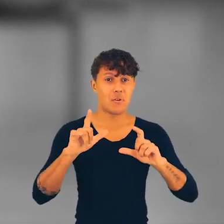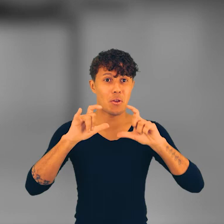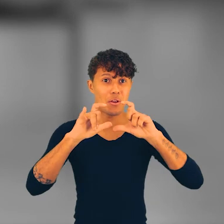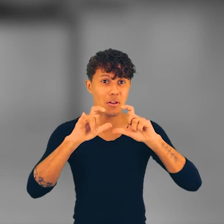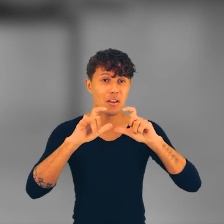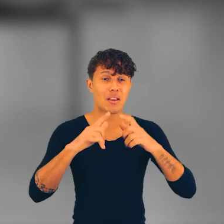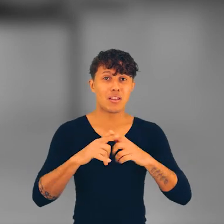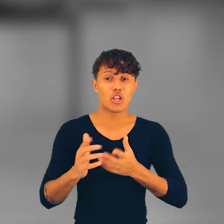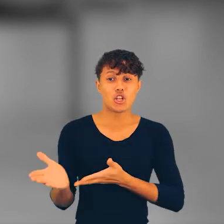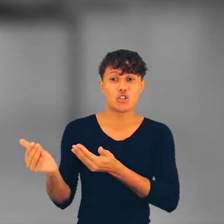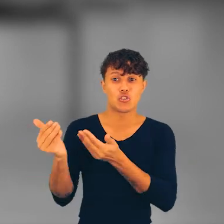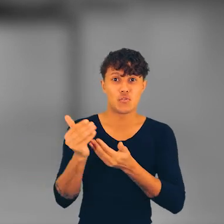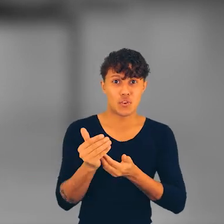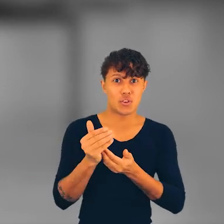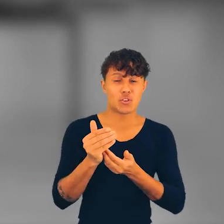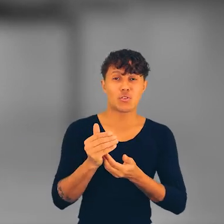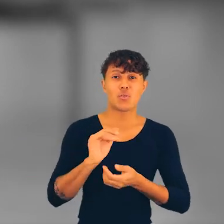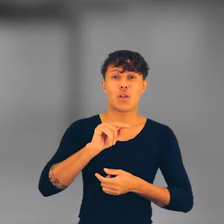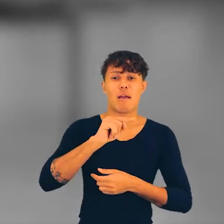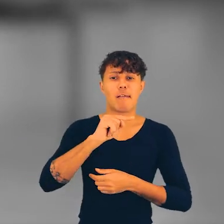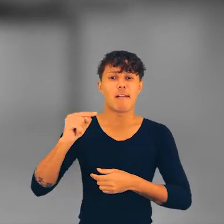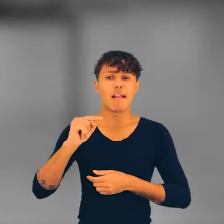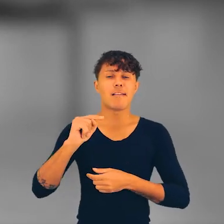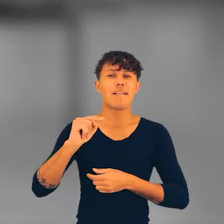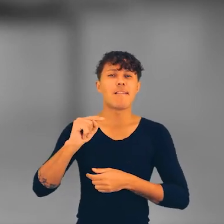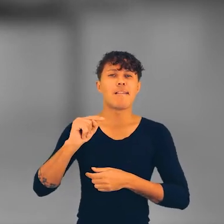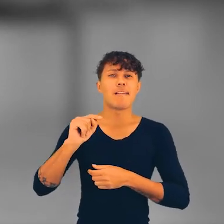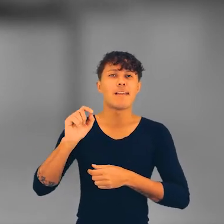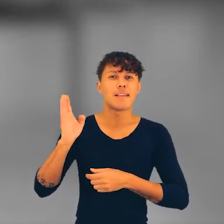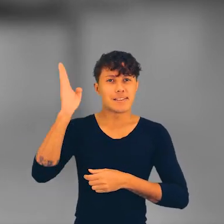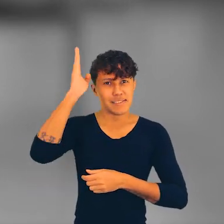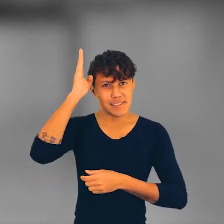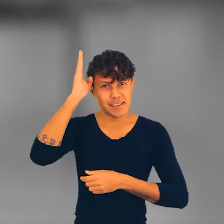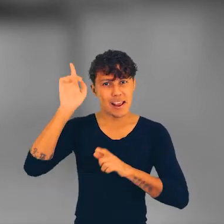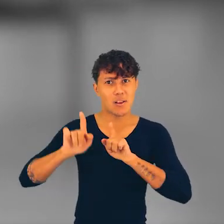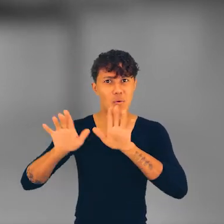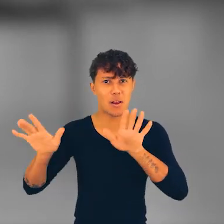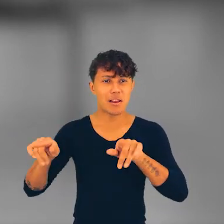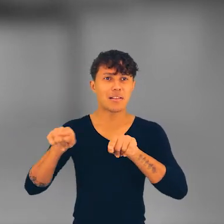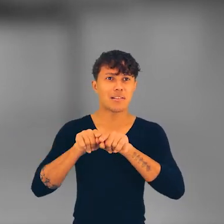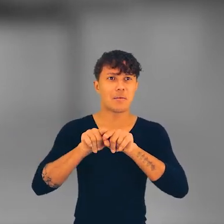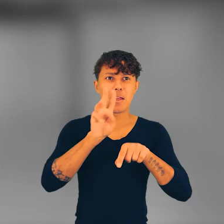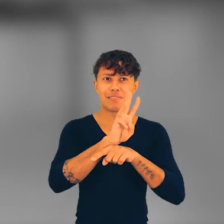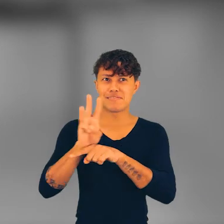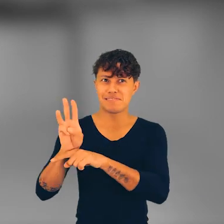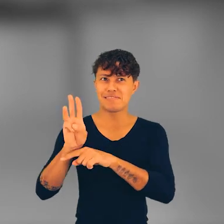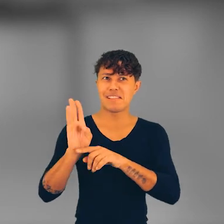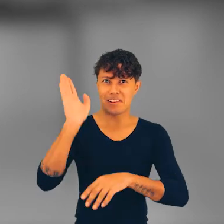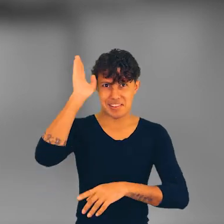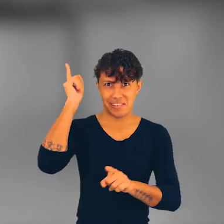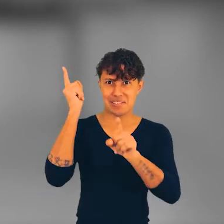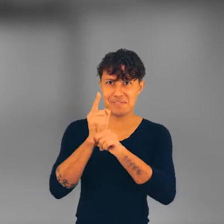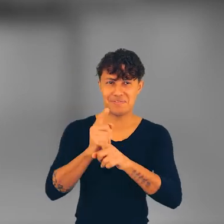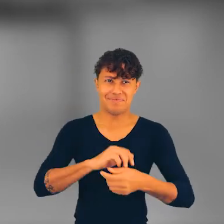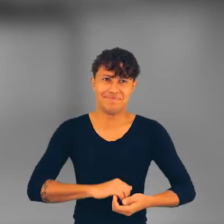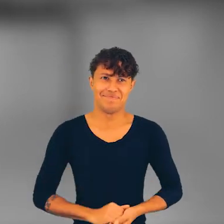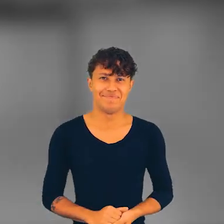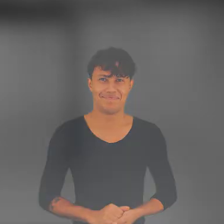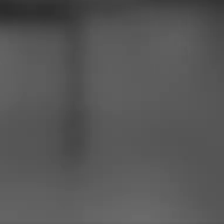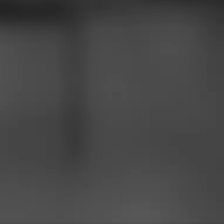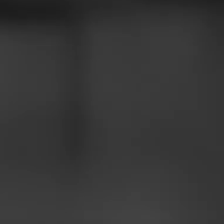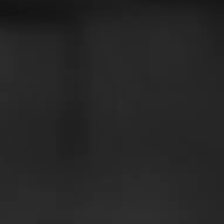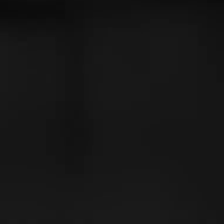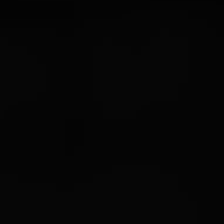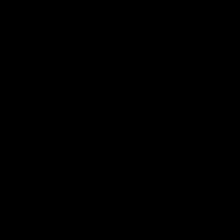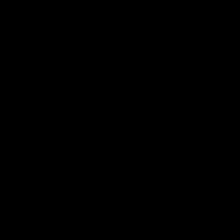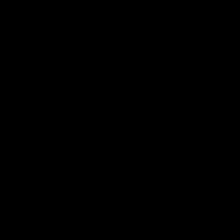etária do Juventudes podem nos seguir no Instagram, arroba juventudes underline sescguarulhos e acompanhar a programação no site do